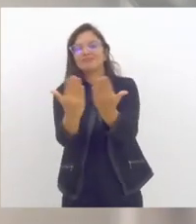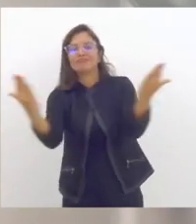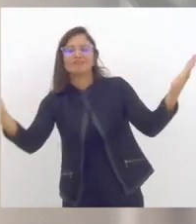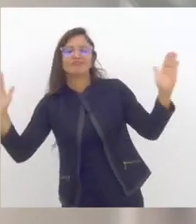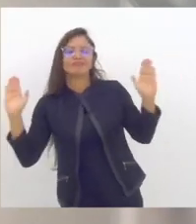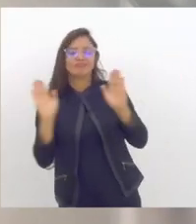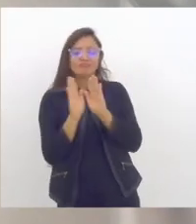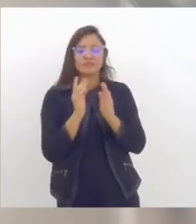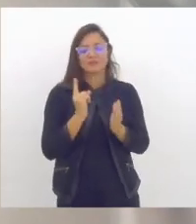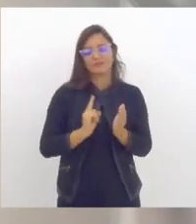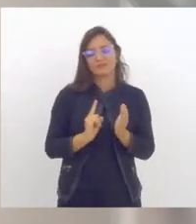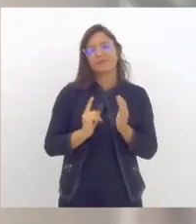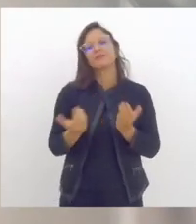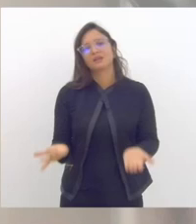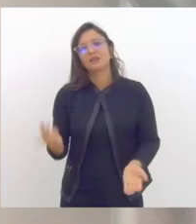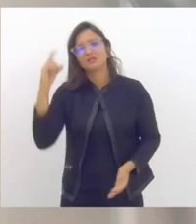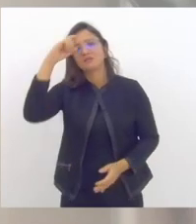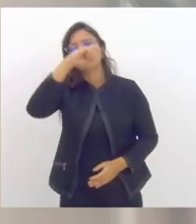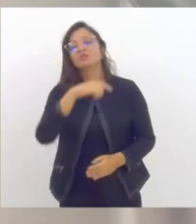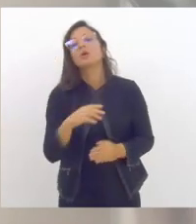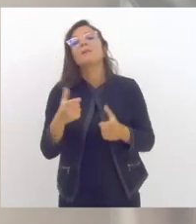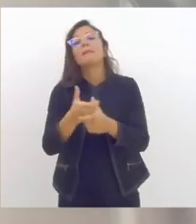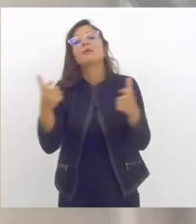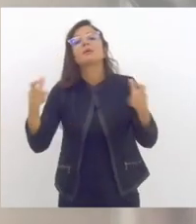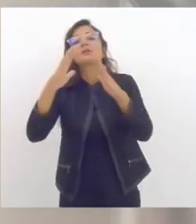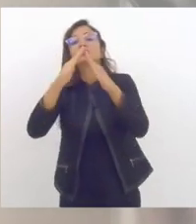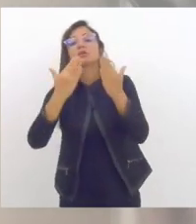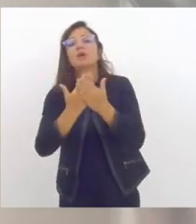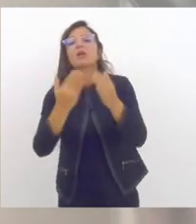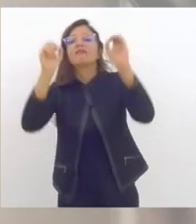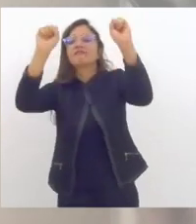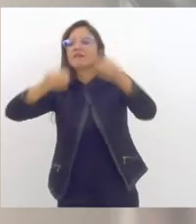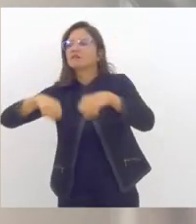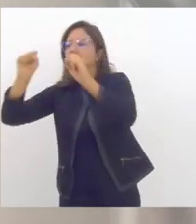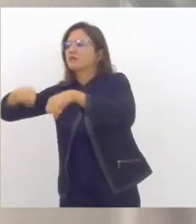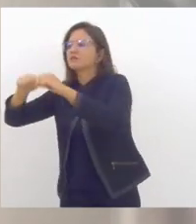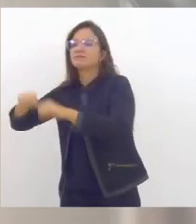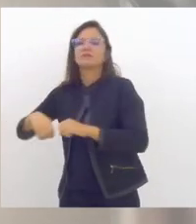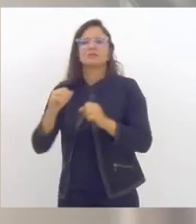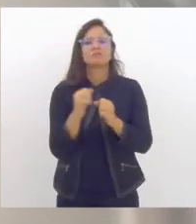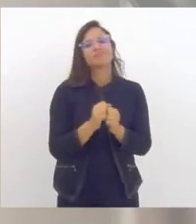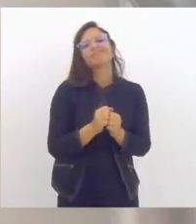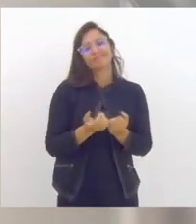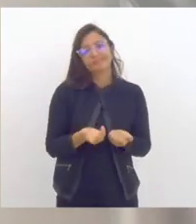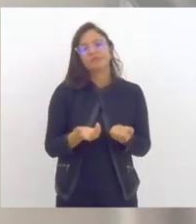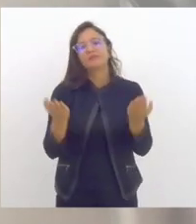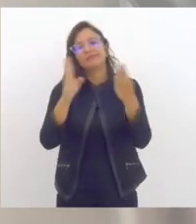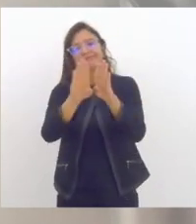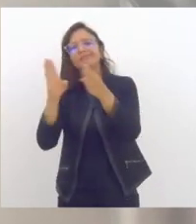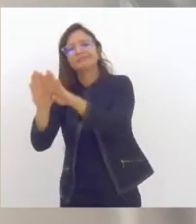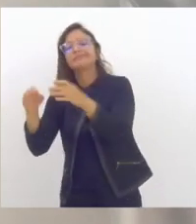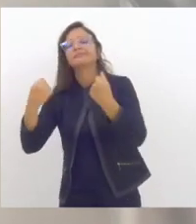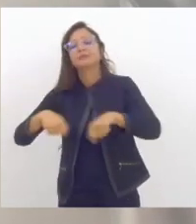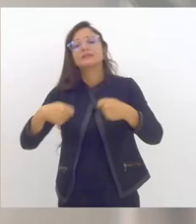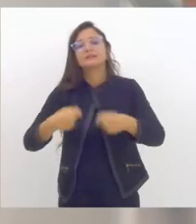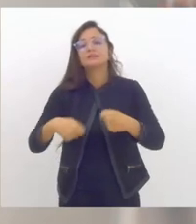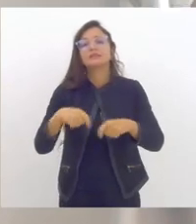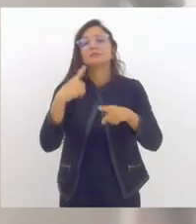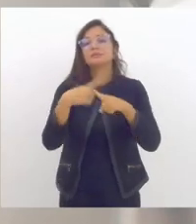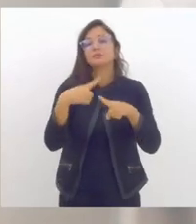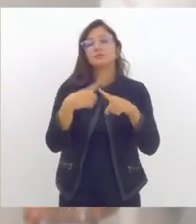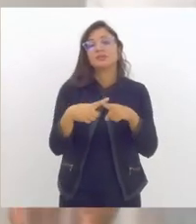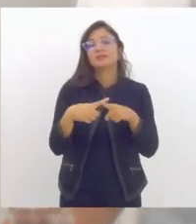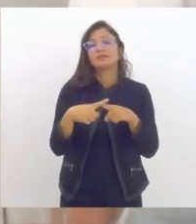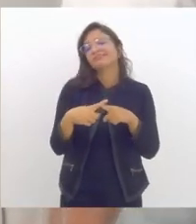das nossas escolas, especialmente das escolas públicas, que por questões de saúde pública tiveram que interromper